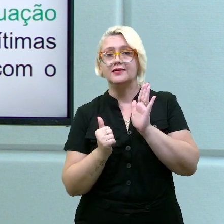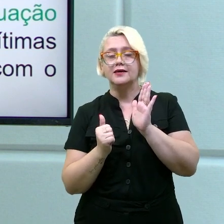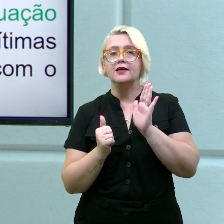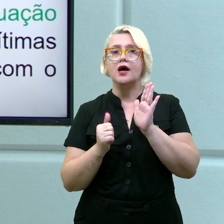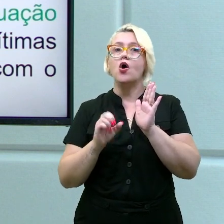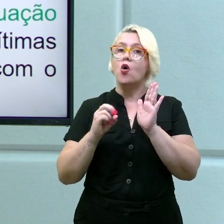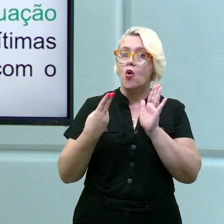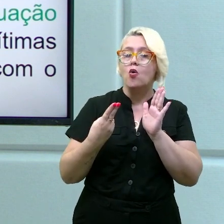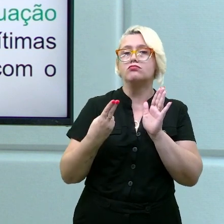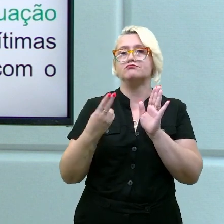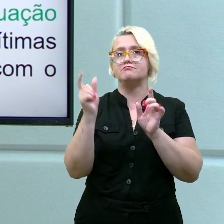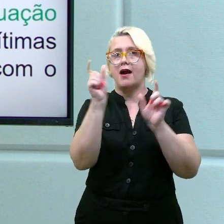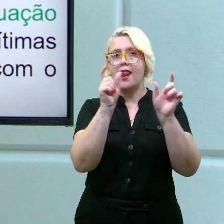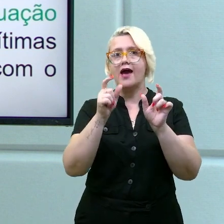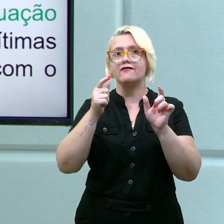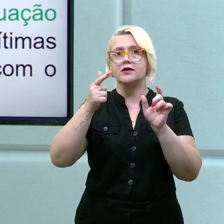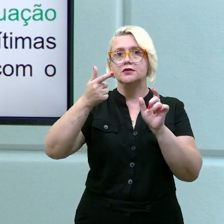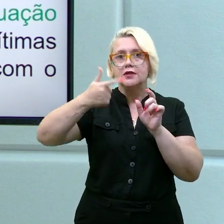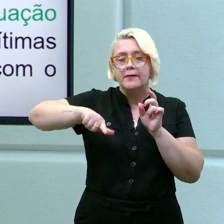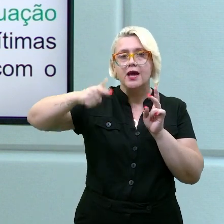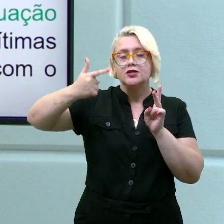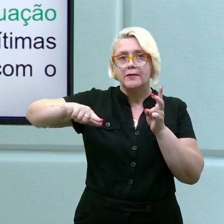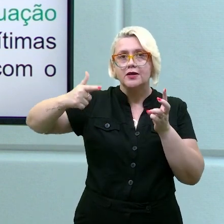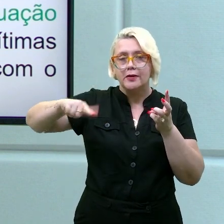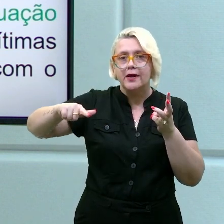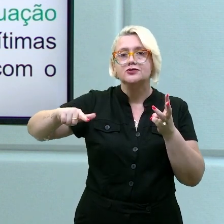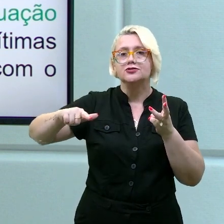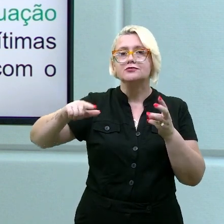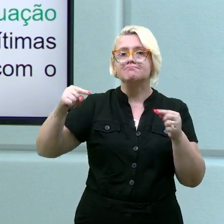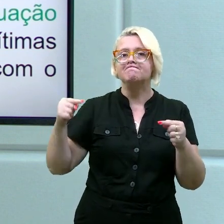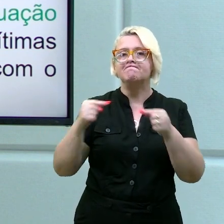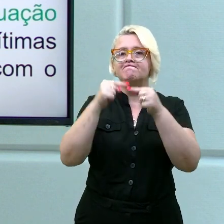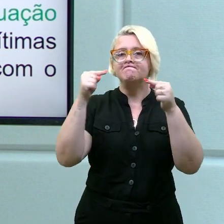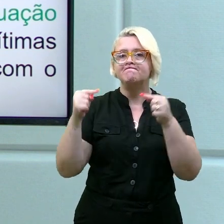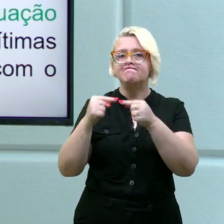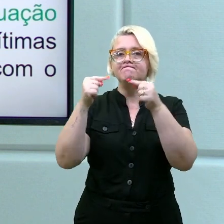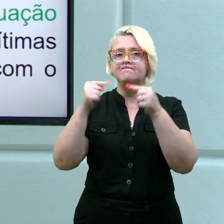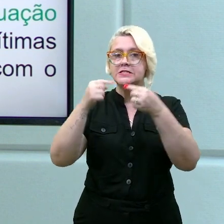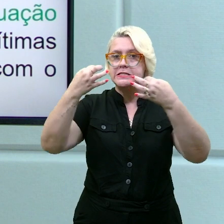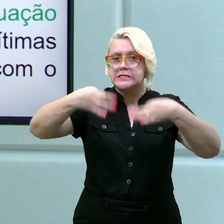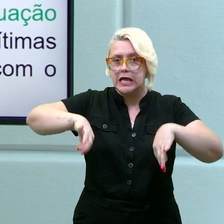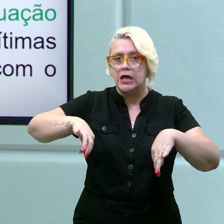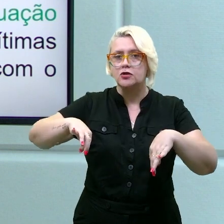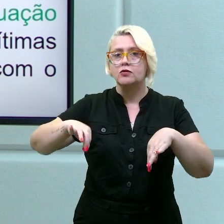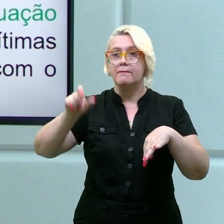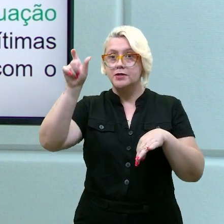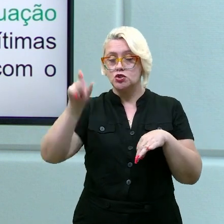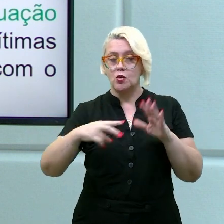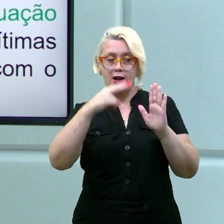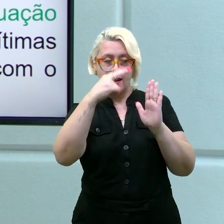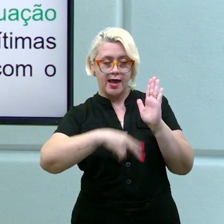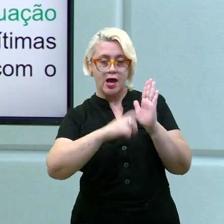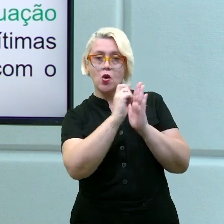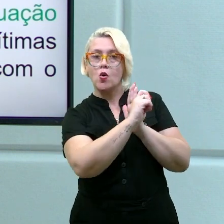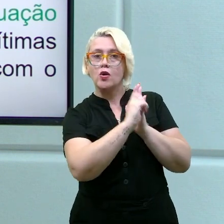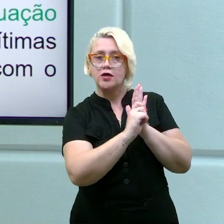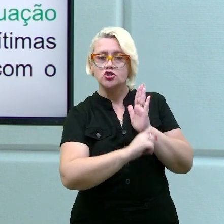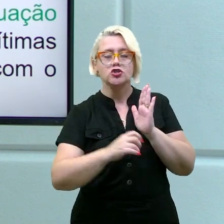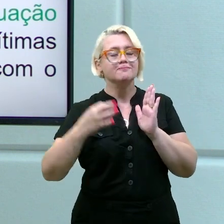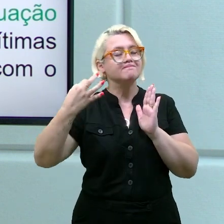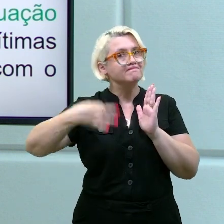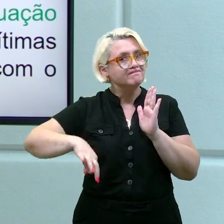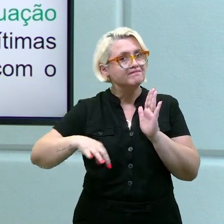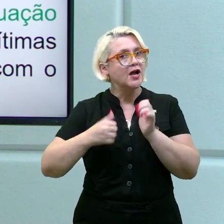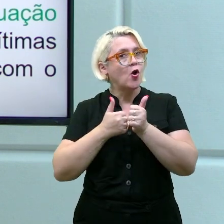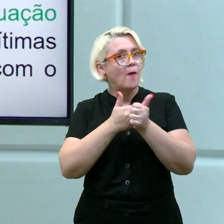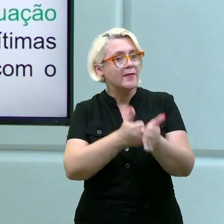aquela repetição que, de fato, é necessária para você ir marcando as palavras-chave. Para o seu leitor sempre lembrar do tema e ir